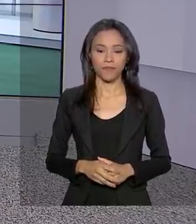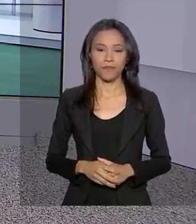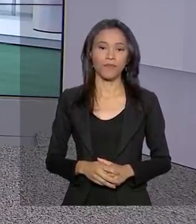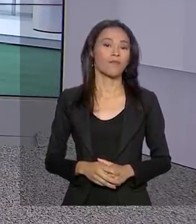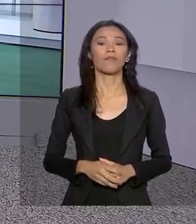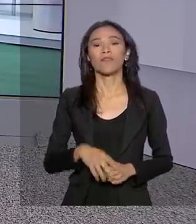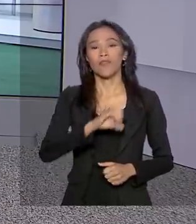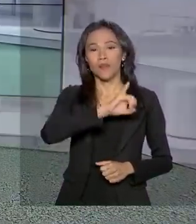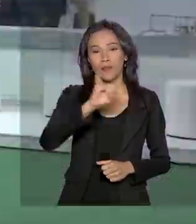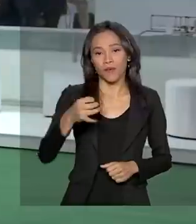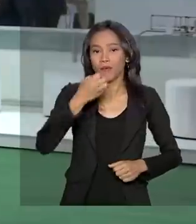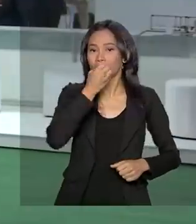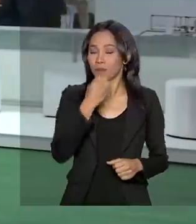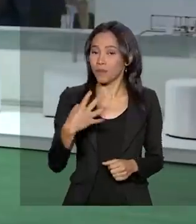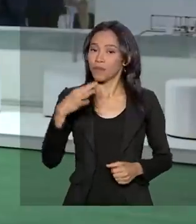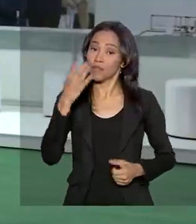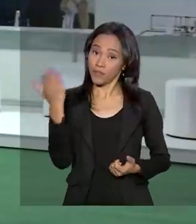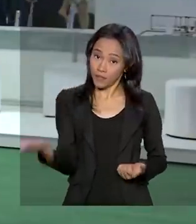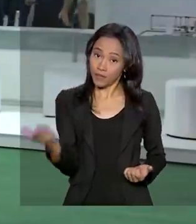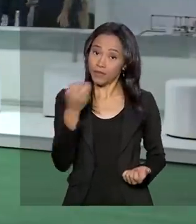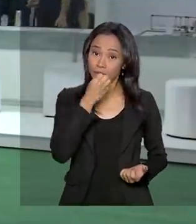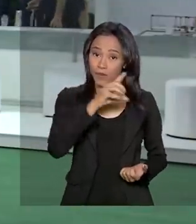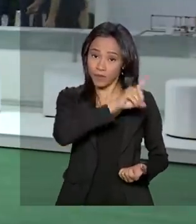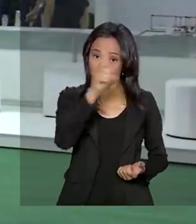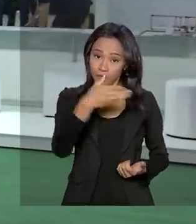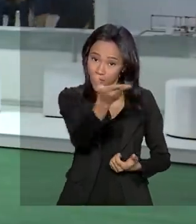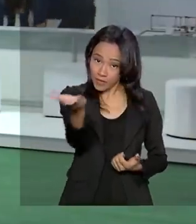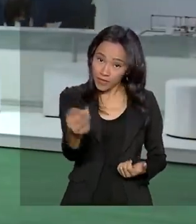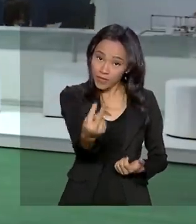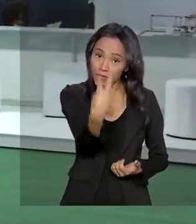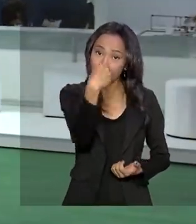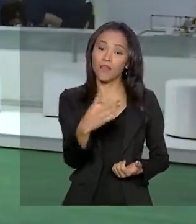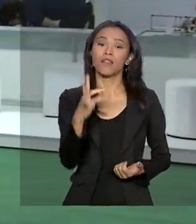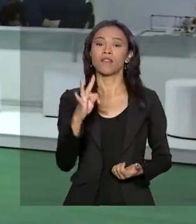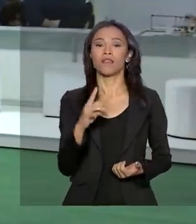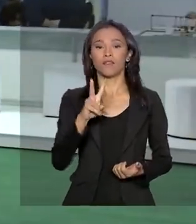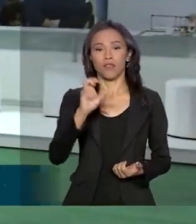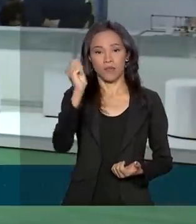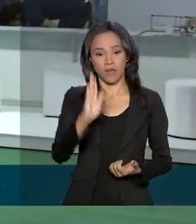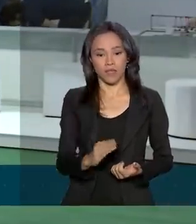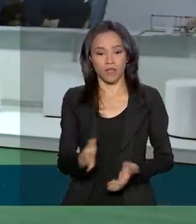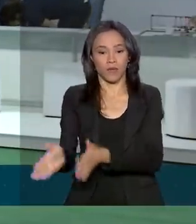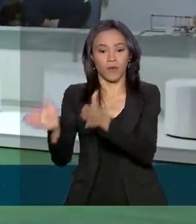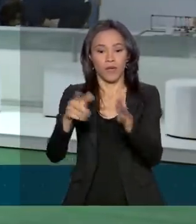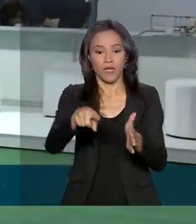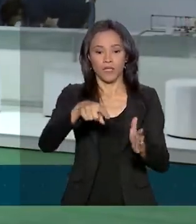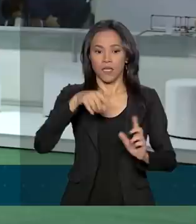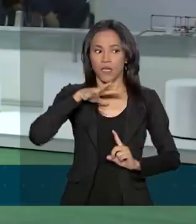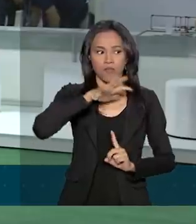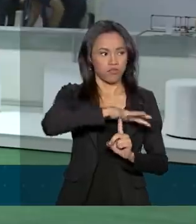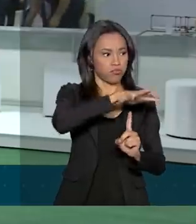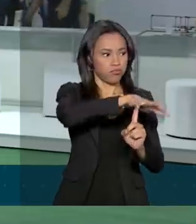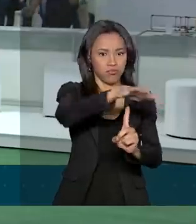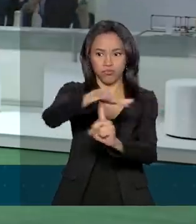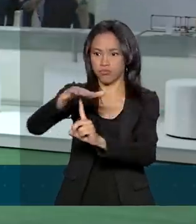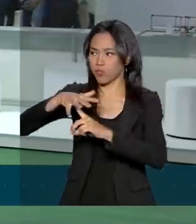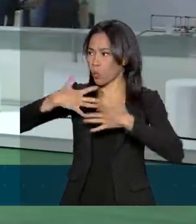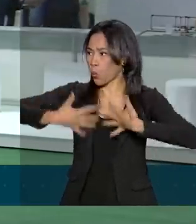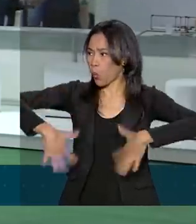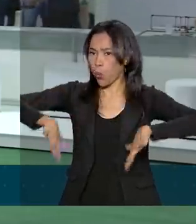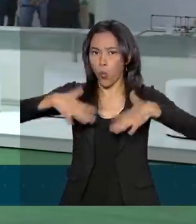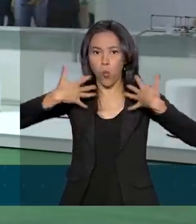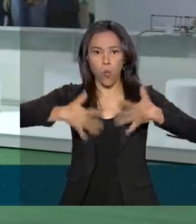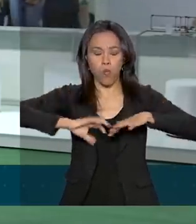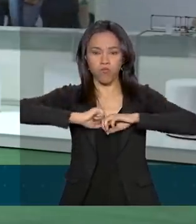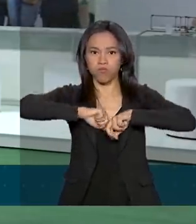Oi, Renata, bom dia para você, bom dia para você que acompanha a TV Brasil. Olha, isso aqui é um universo de conhecimento, viu? A